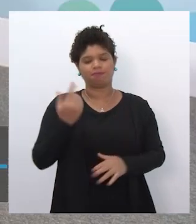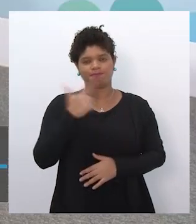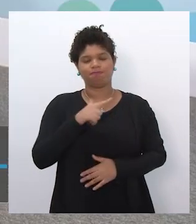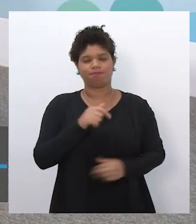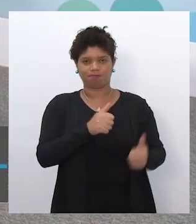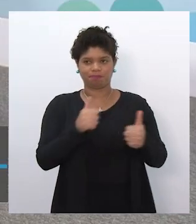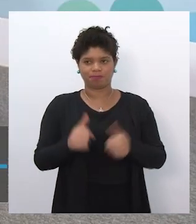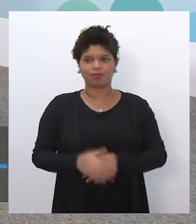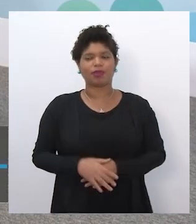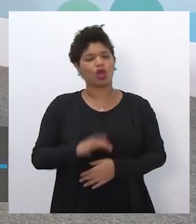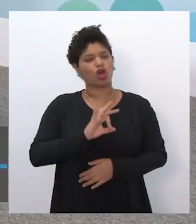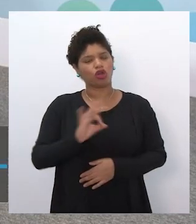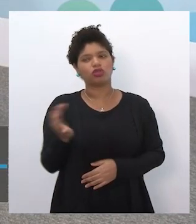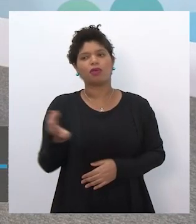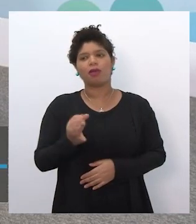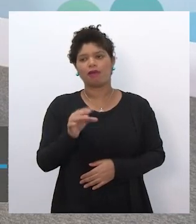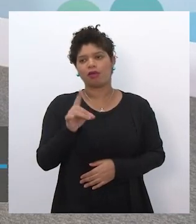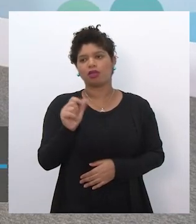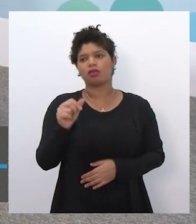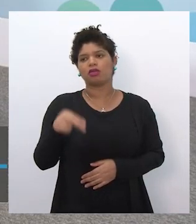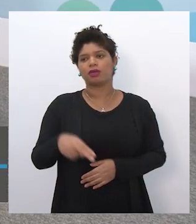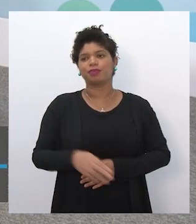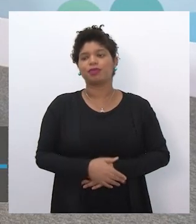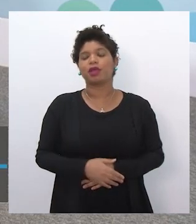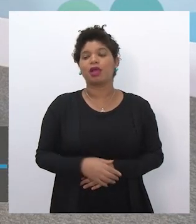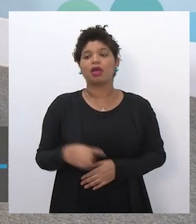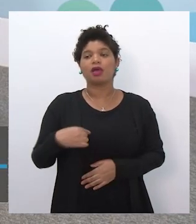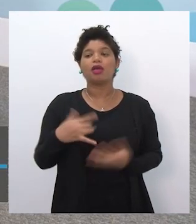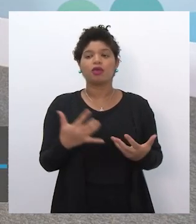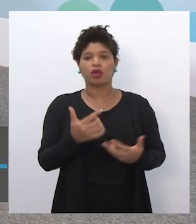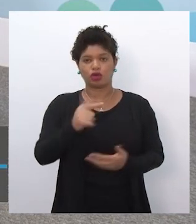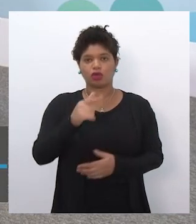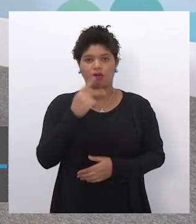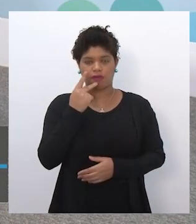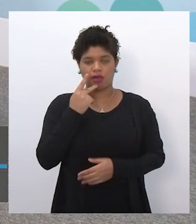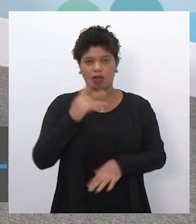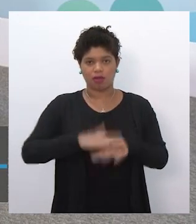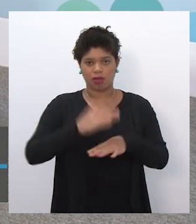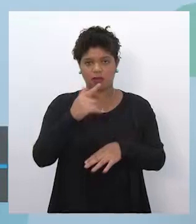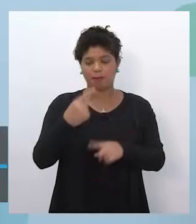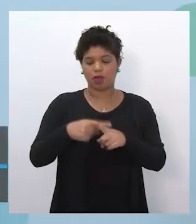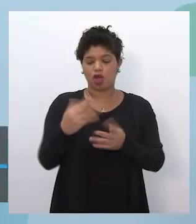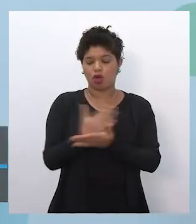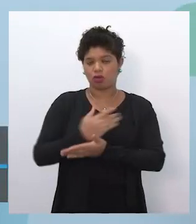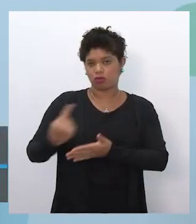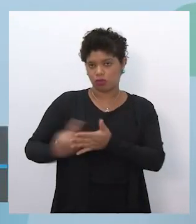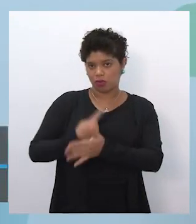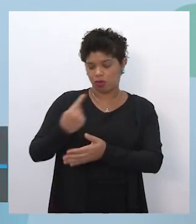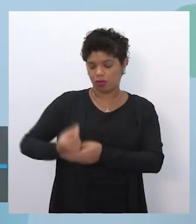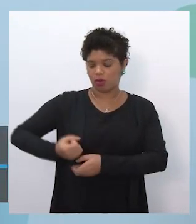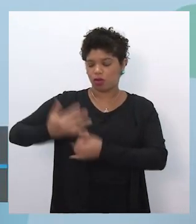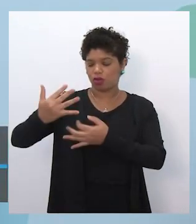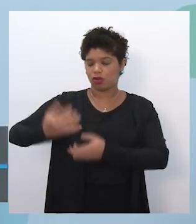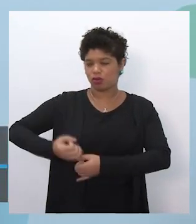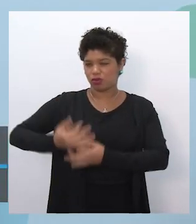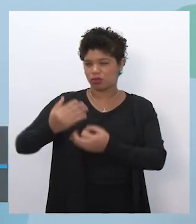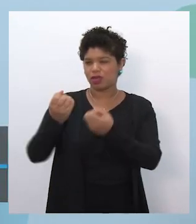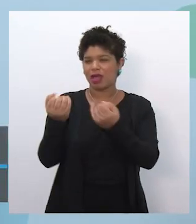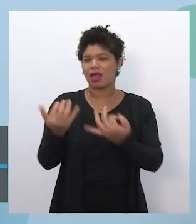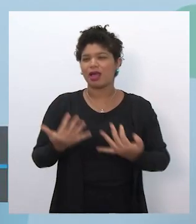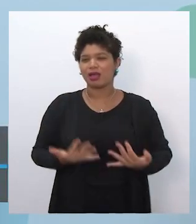Isso, perfeito. Eu queria puxar algumas perguntas que apareceram no chat também para aproveitar e explicar outras